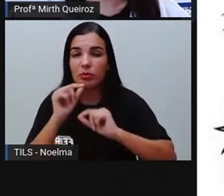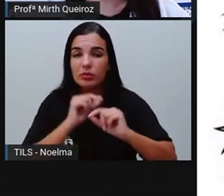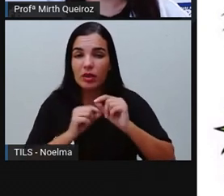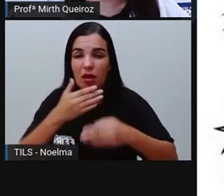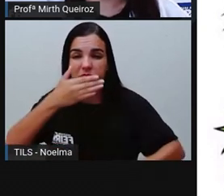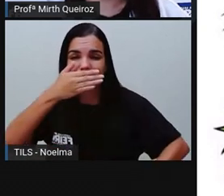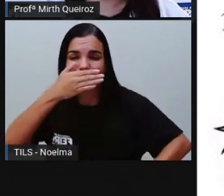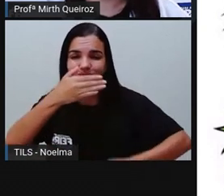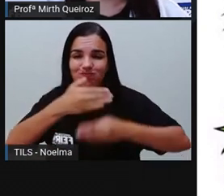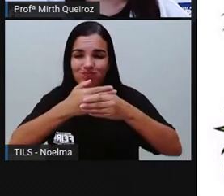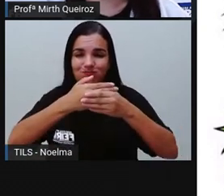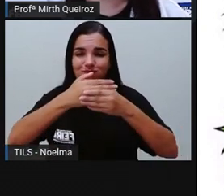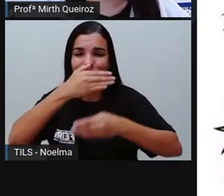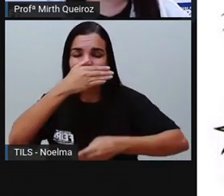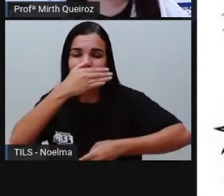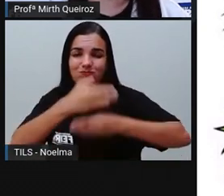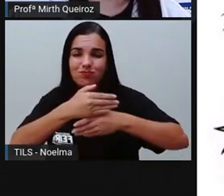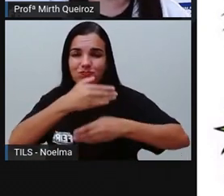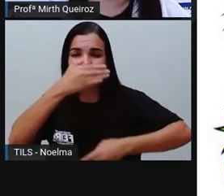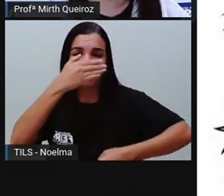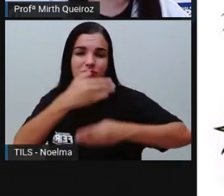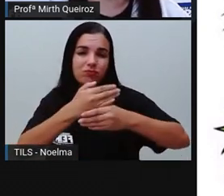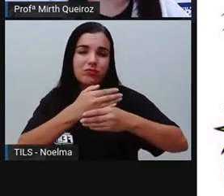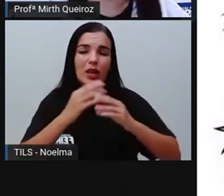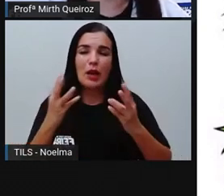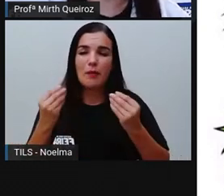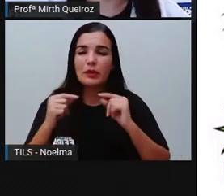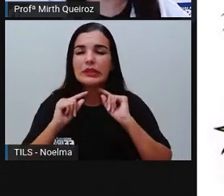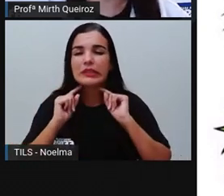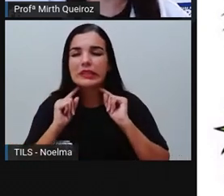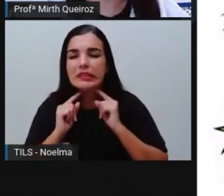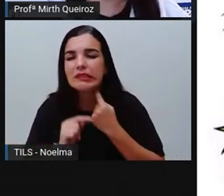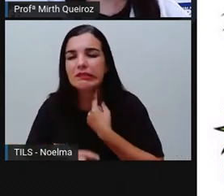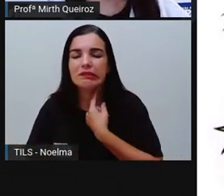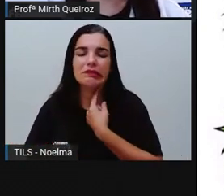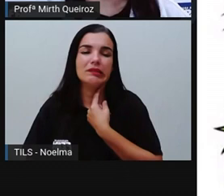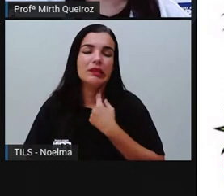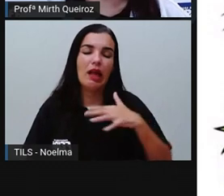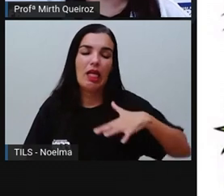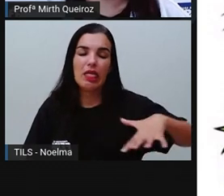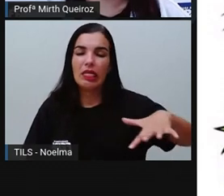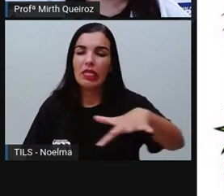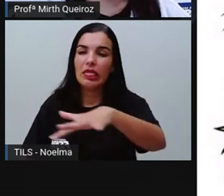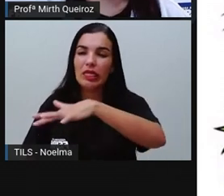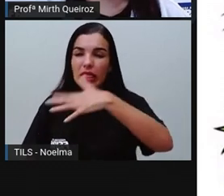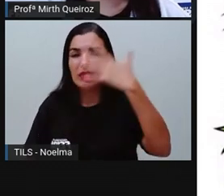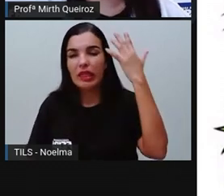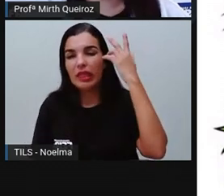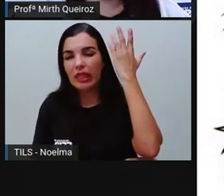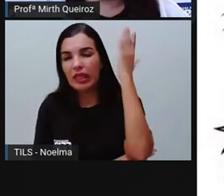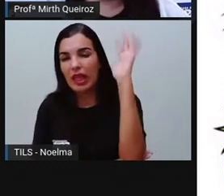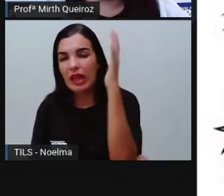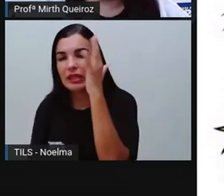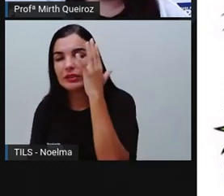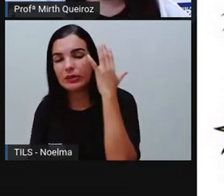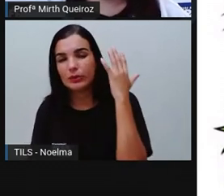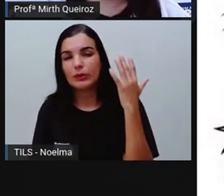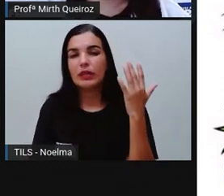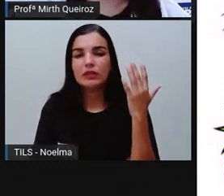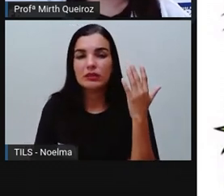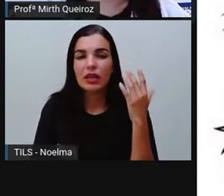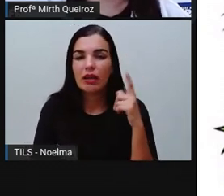Infelizmente, o homem tem poluído bastante a natureza, ele tem poluído não somente